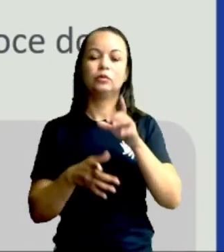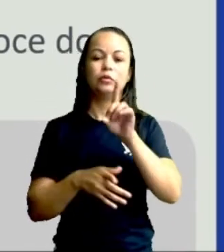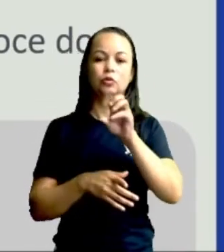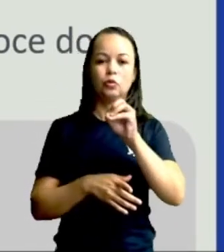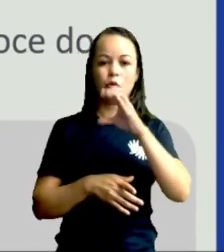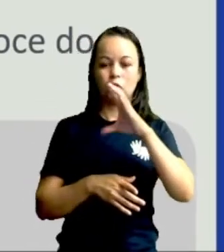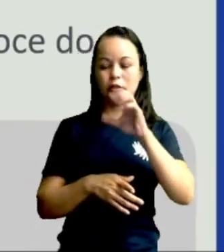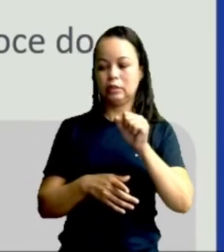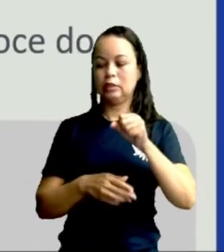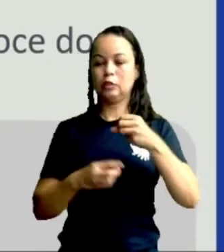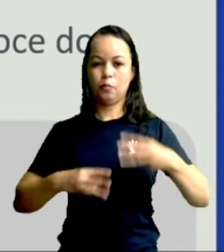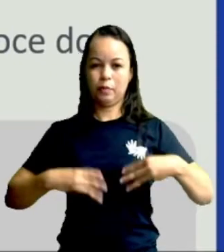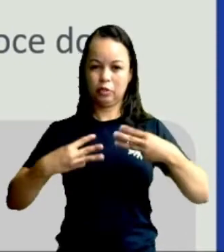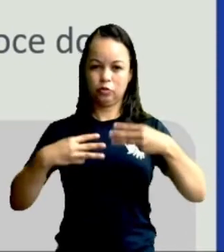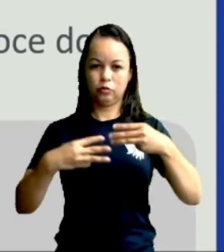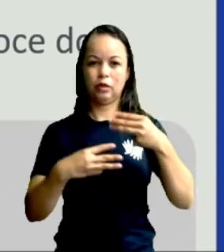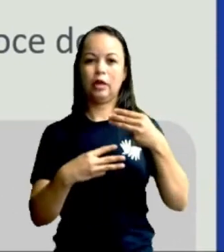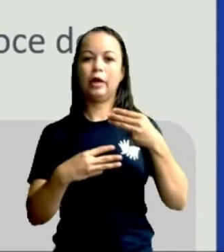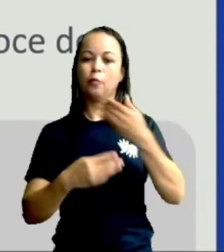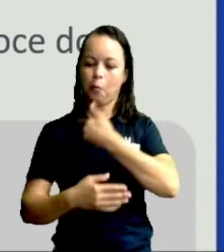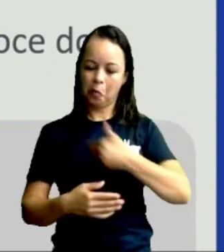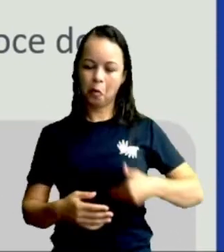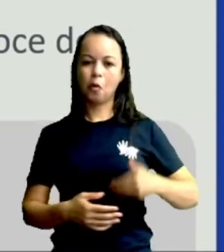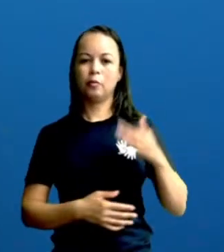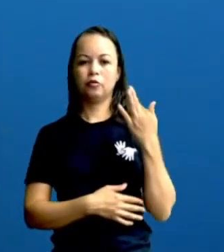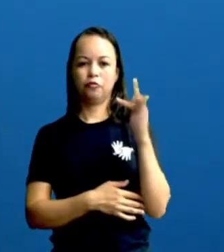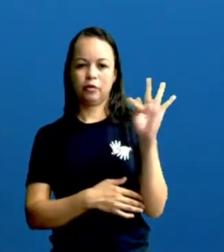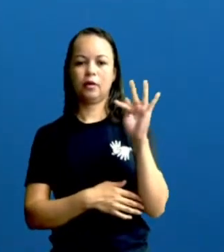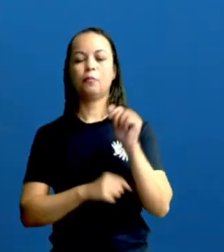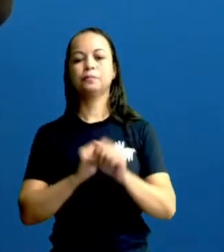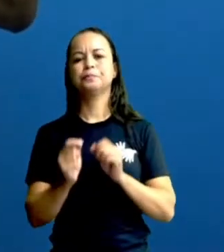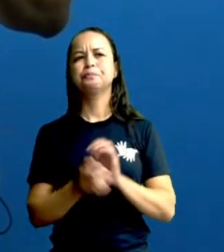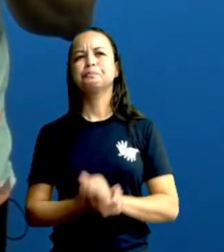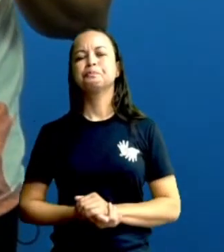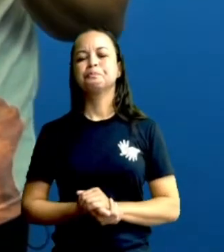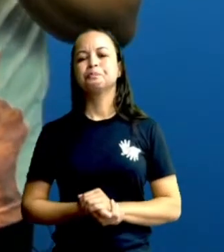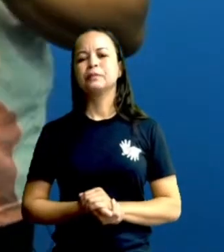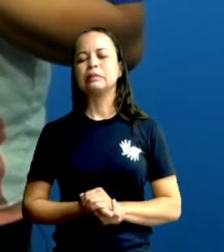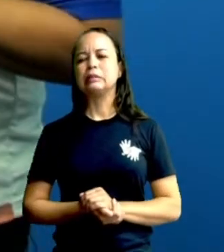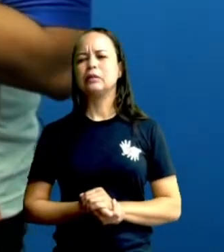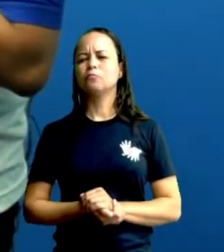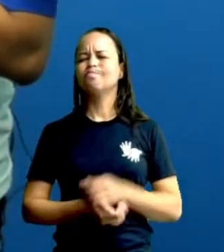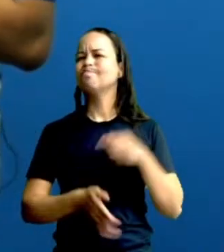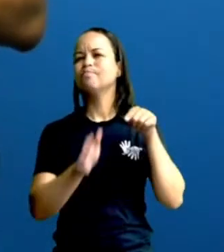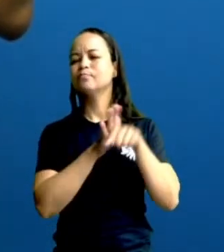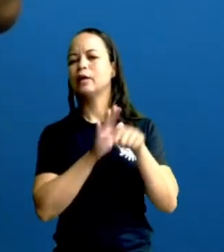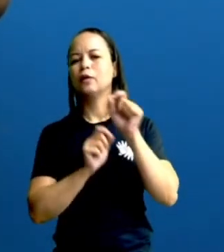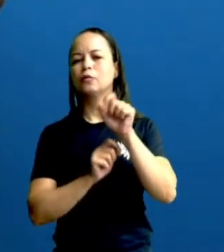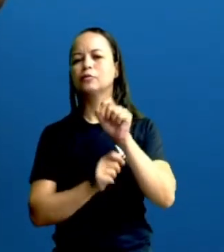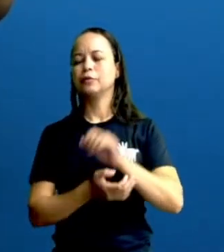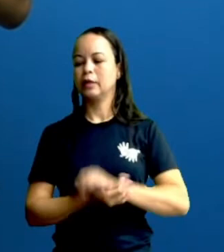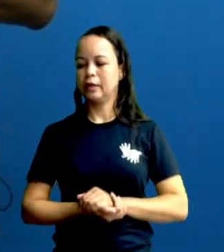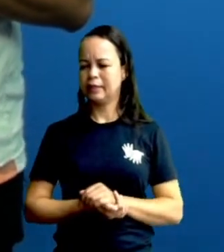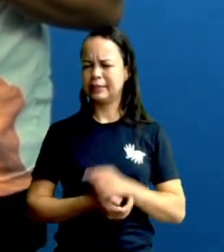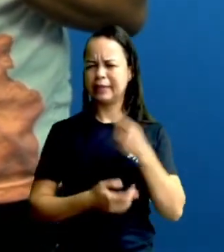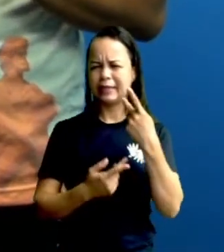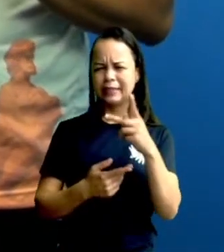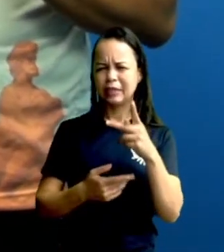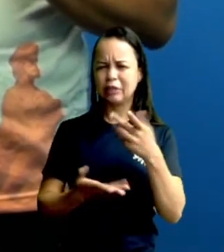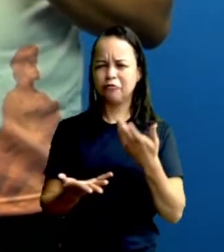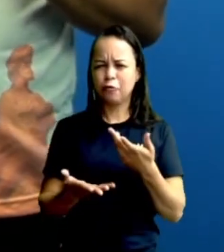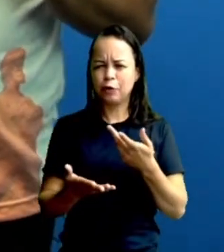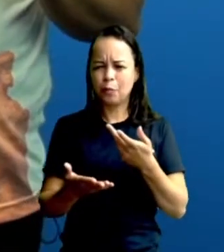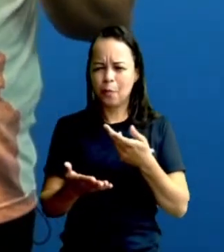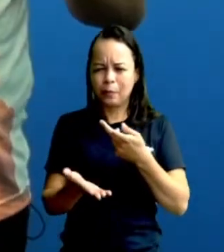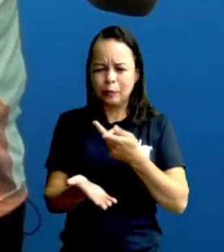Federal. Volta aqui comigo, gente. Aí cabe aqui uma pergunta. Será que isso aqui foi um acidente, foi uma fatalidade?